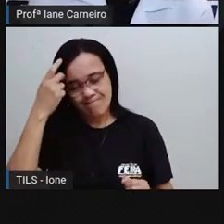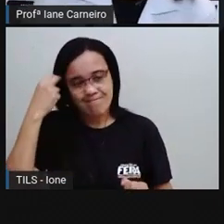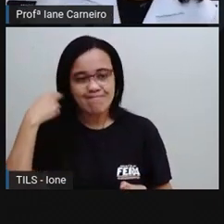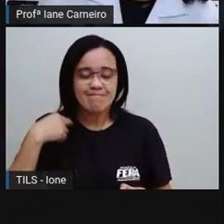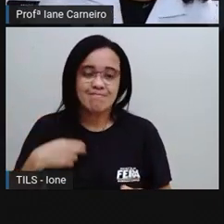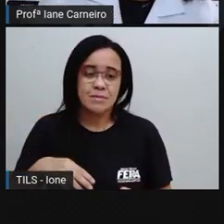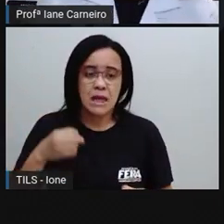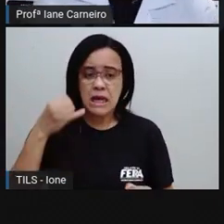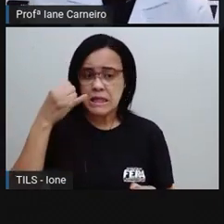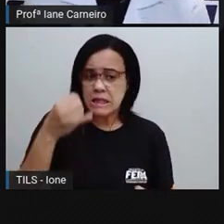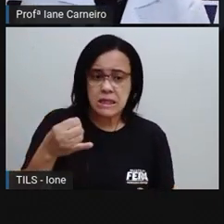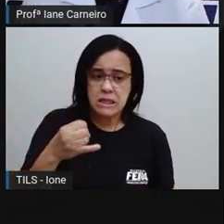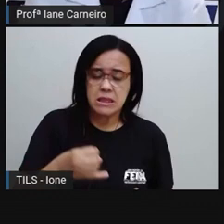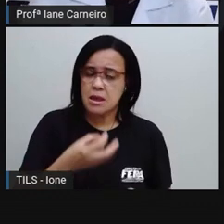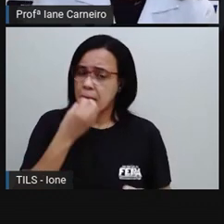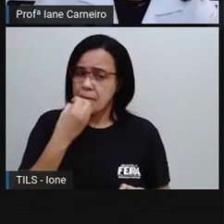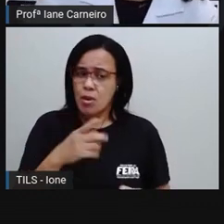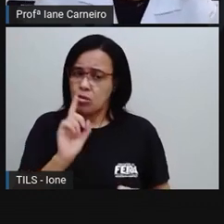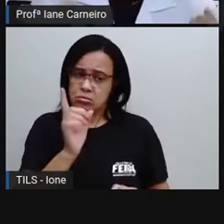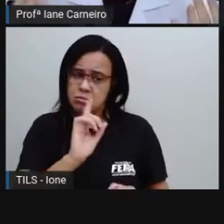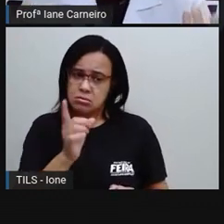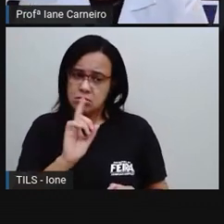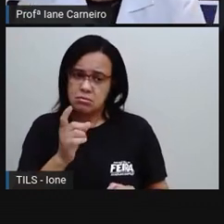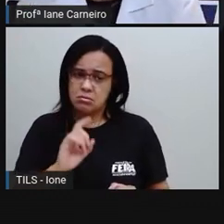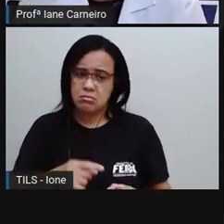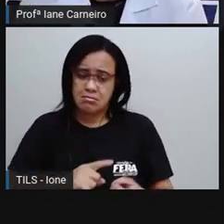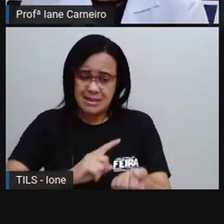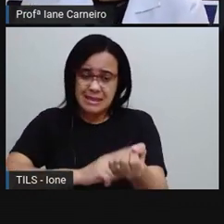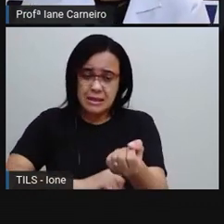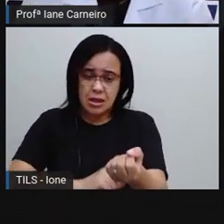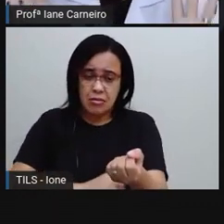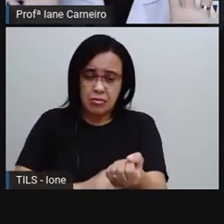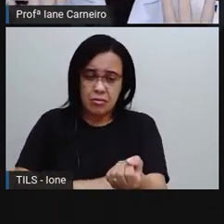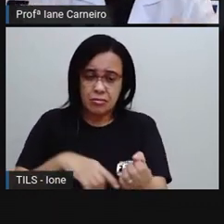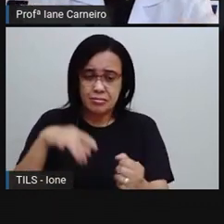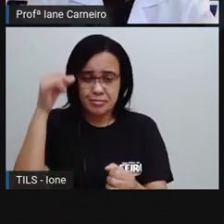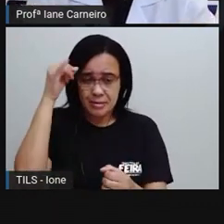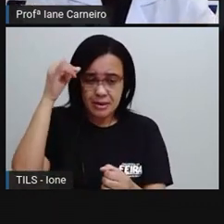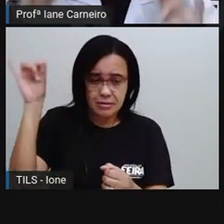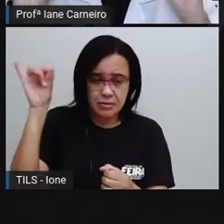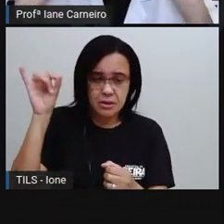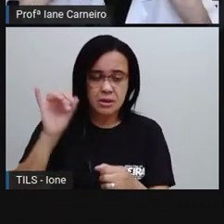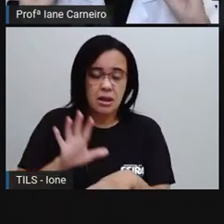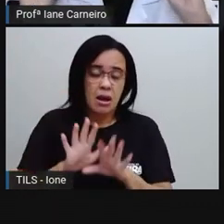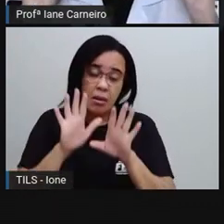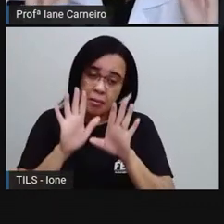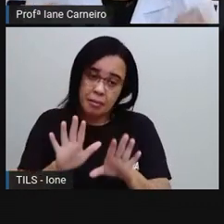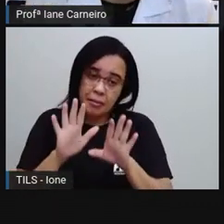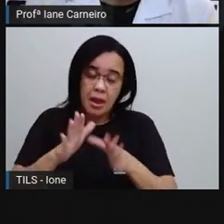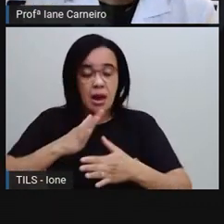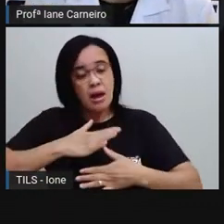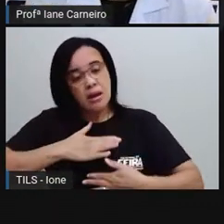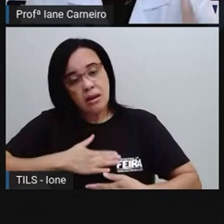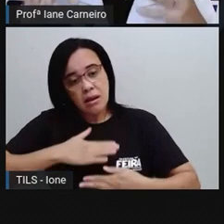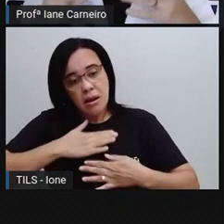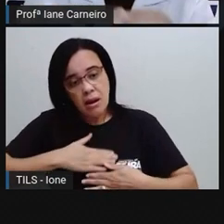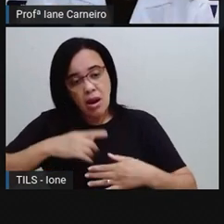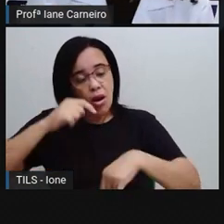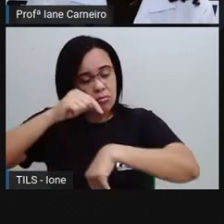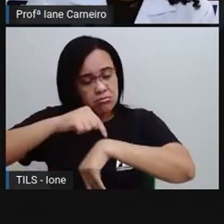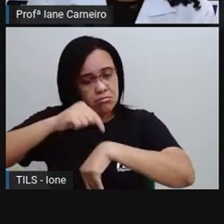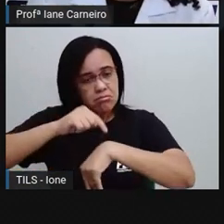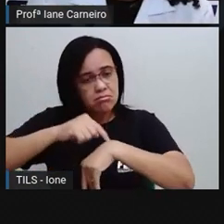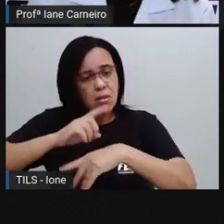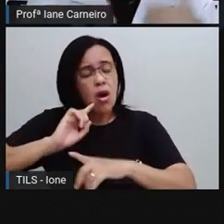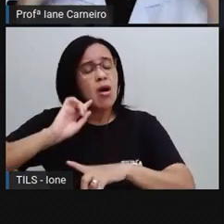Se não é bom, então, conversar quando a gente está nervoso. O a gente precisa fazer, então? Pedir um tempo, né? Ô, cravo, deixa